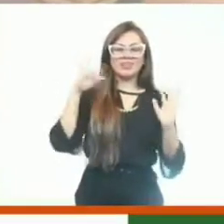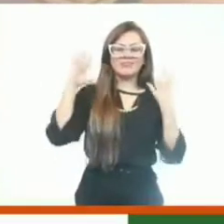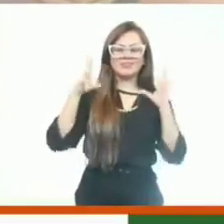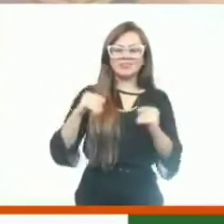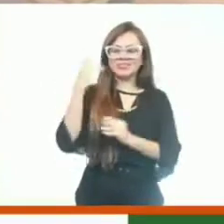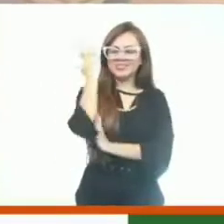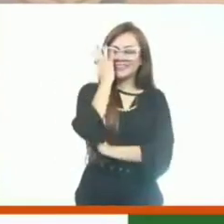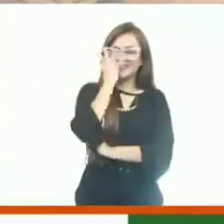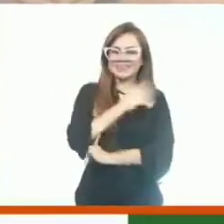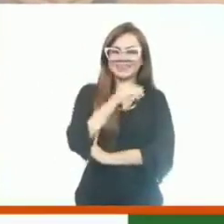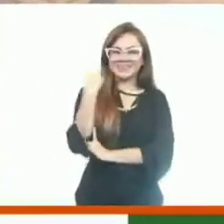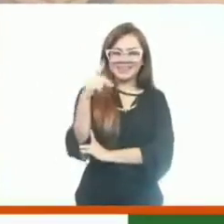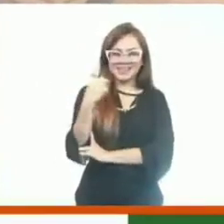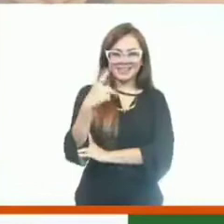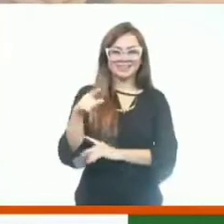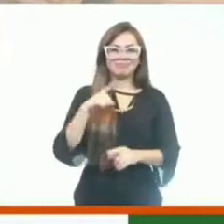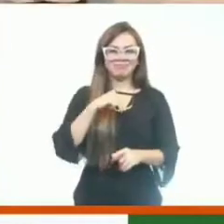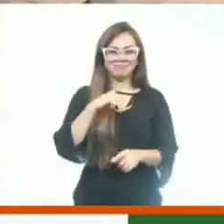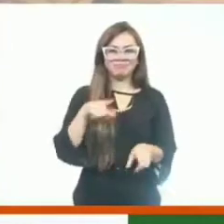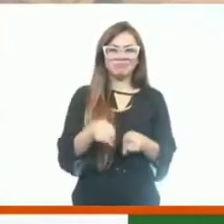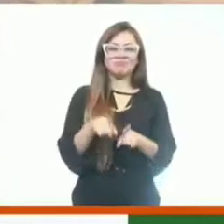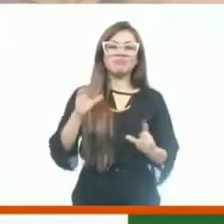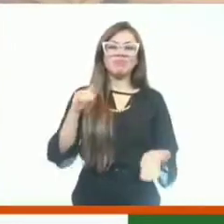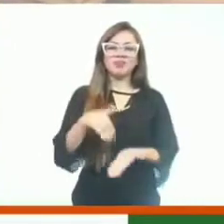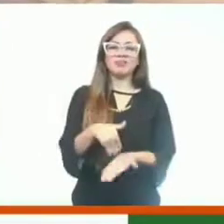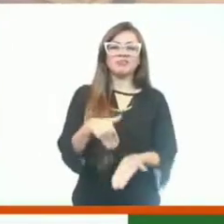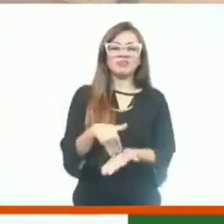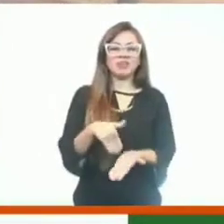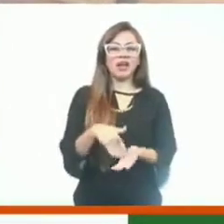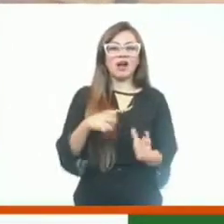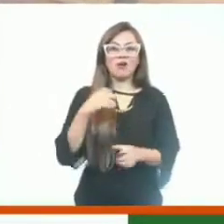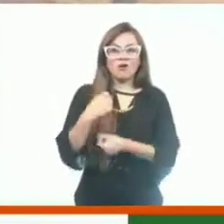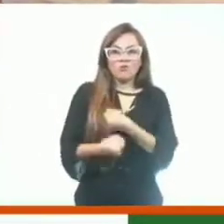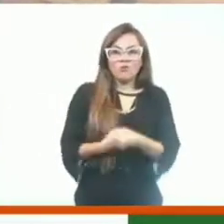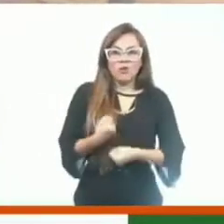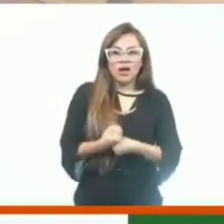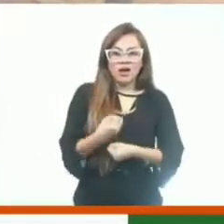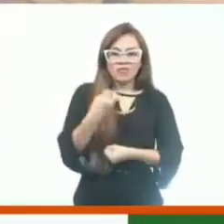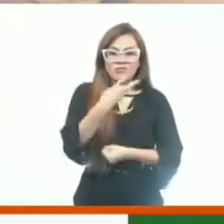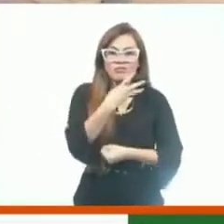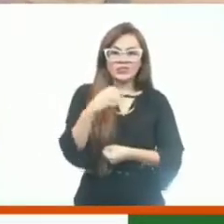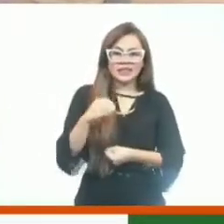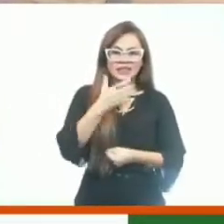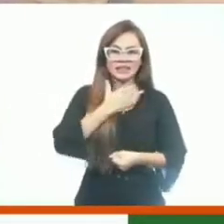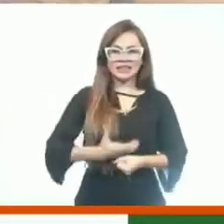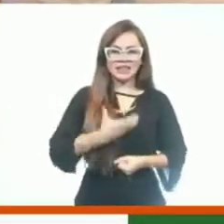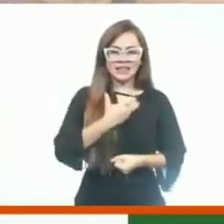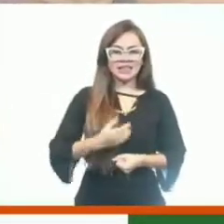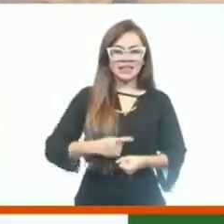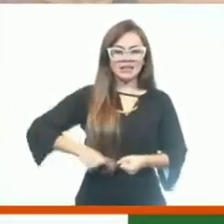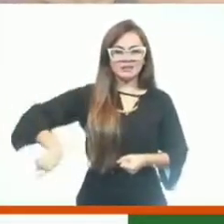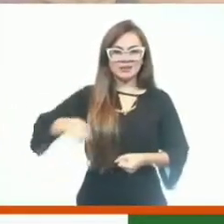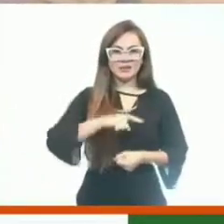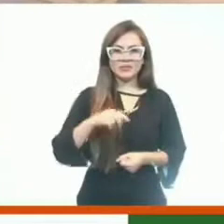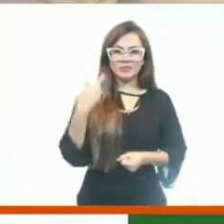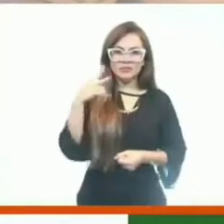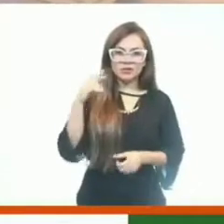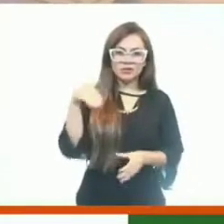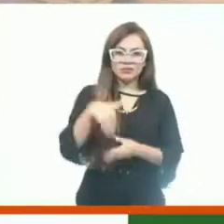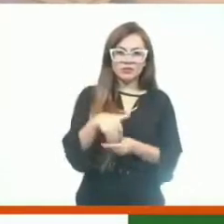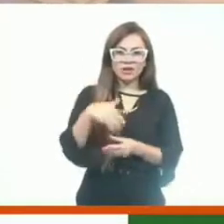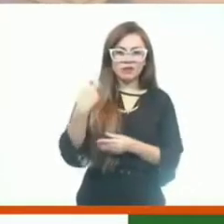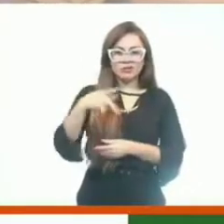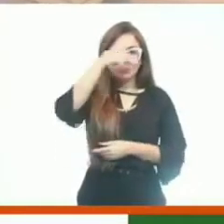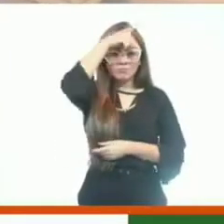Alexandre. E para mim é um prazer, no finalzinho do ano, também no finalzinho do seu segundo mandato como